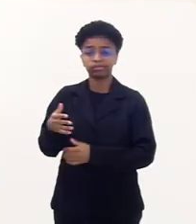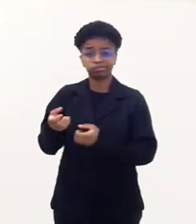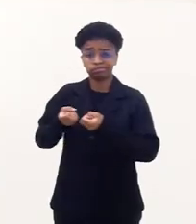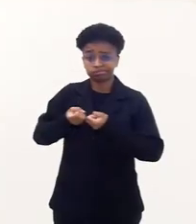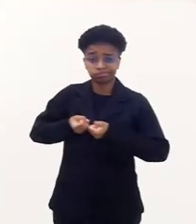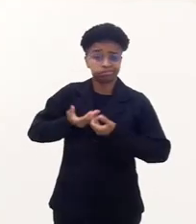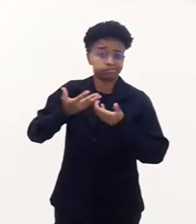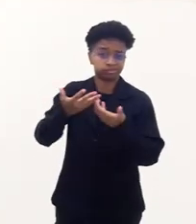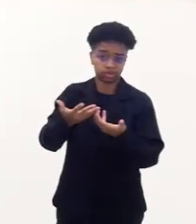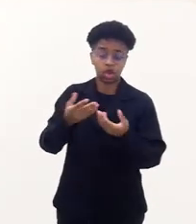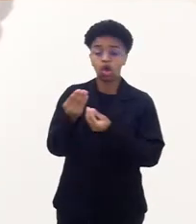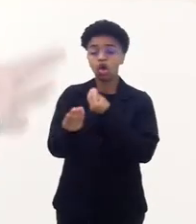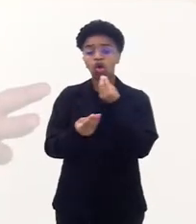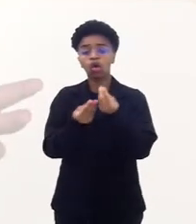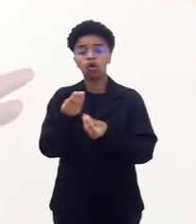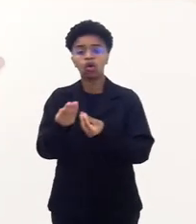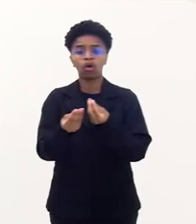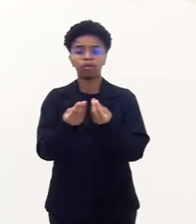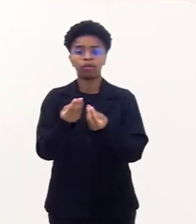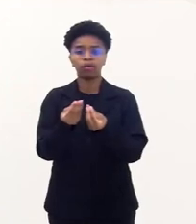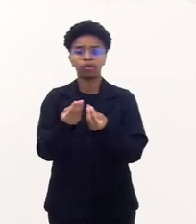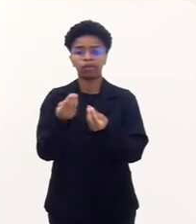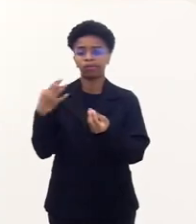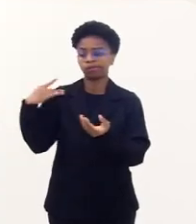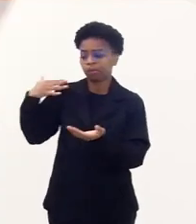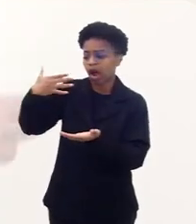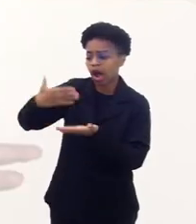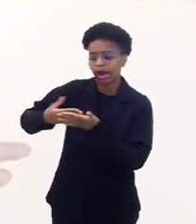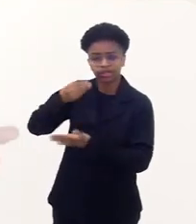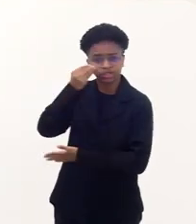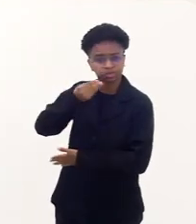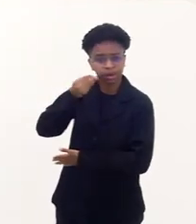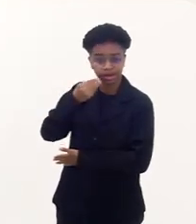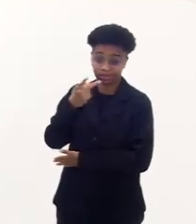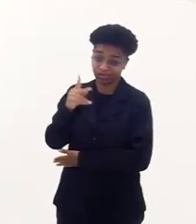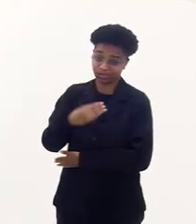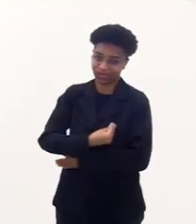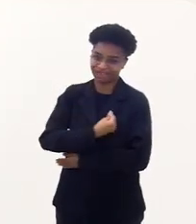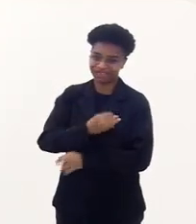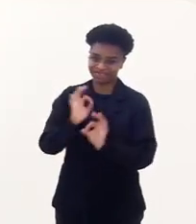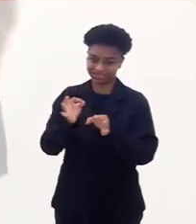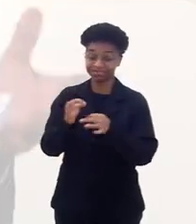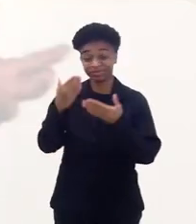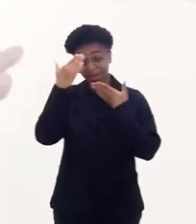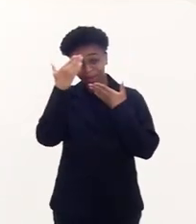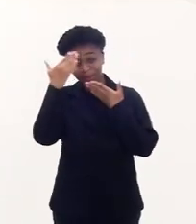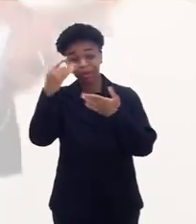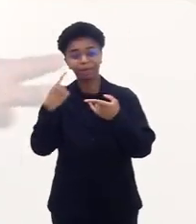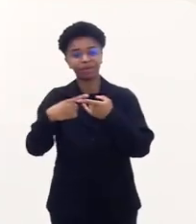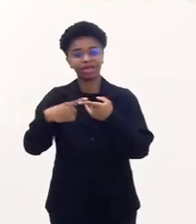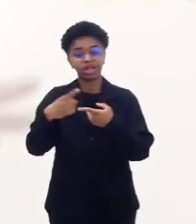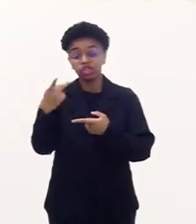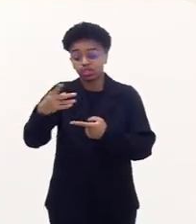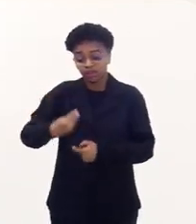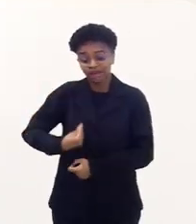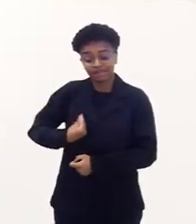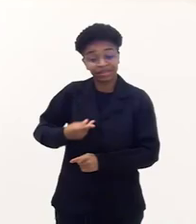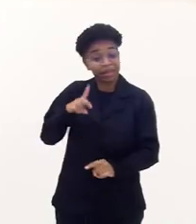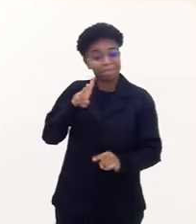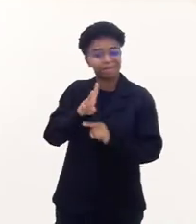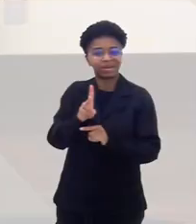trouxesse aqui o seu depoimento. Como foi essa experiência em vida, como eu sempre digo, obrigado por emprestar a sua